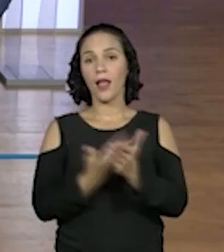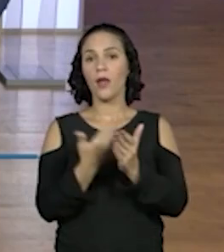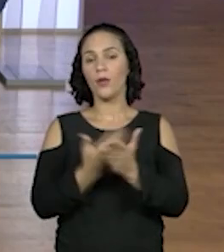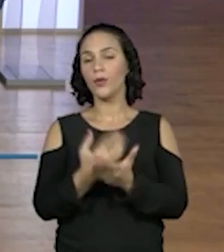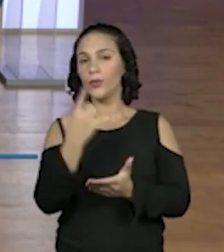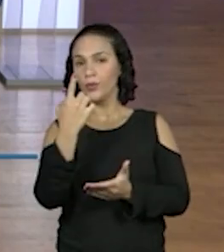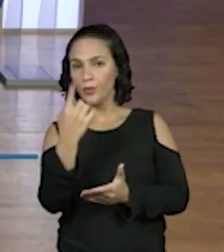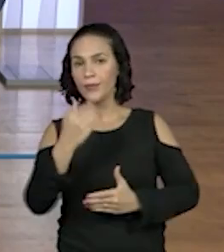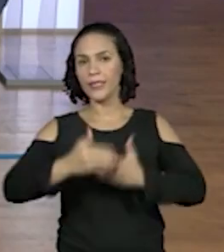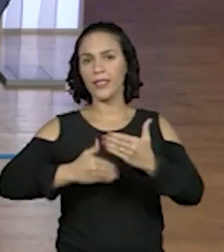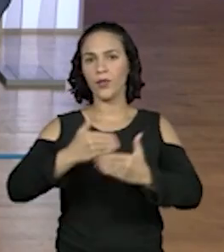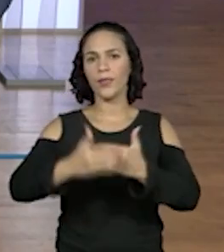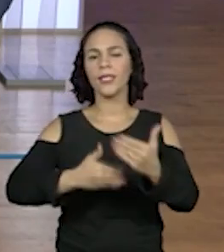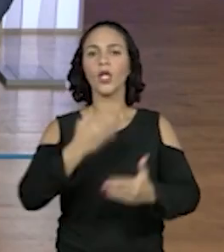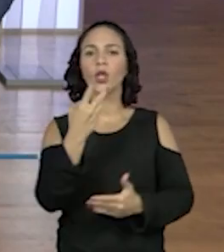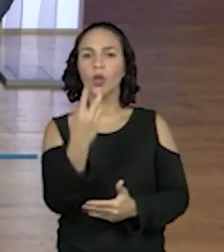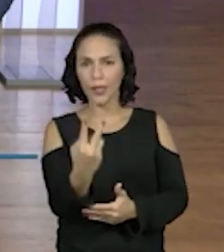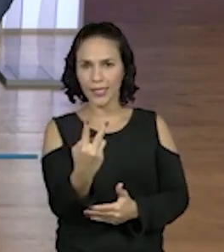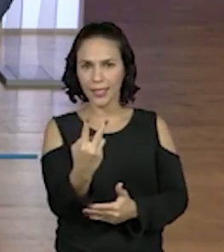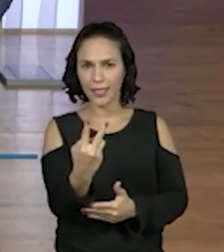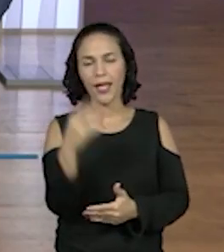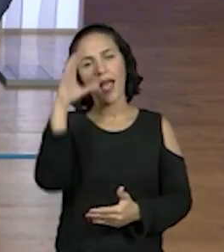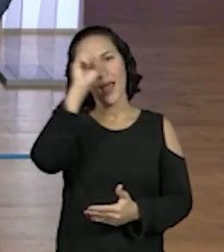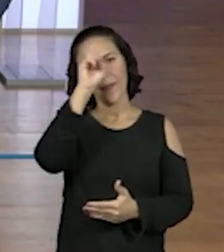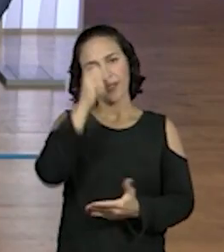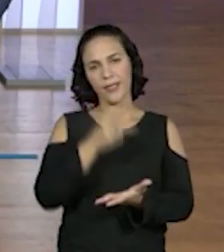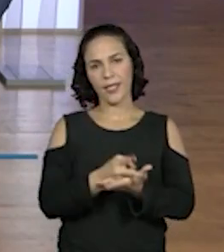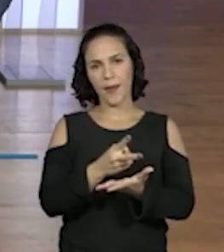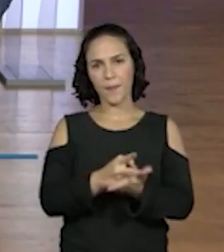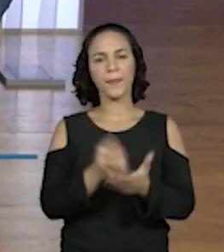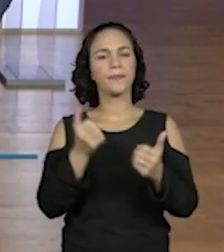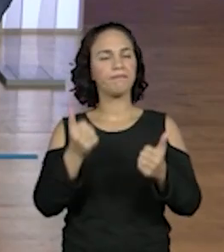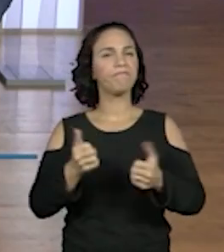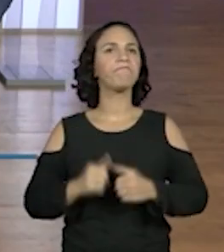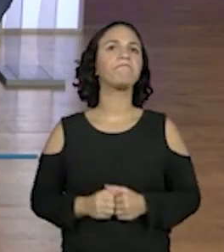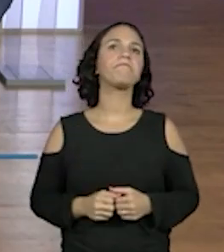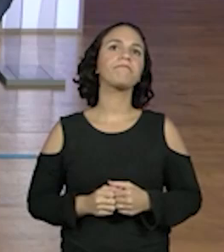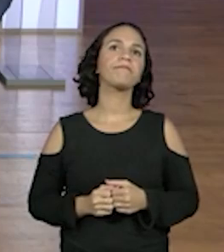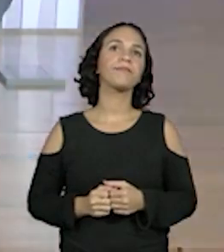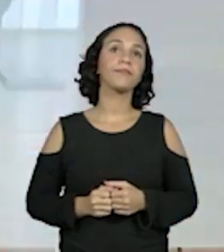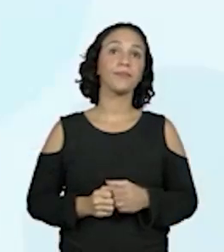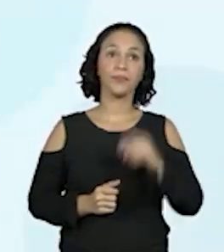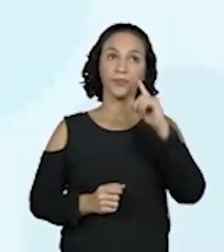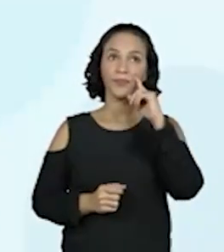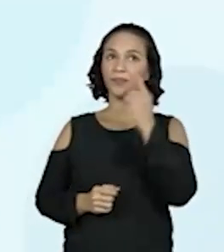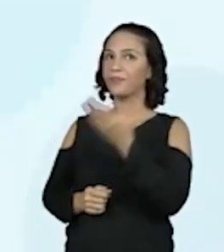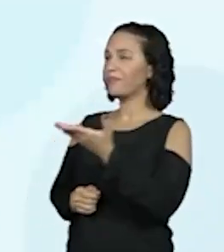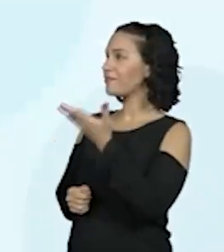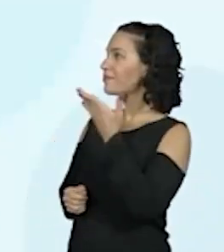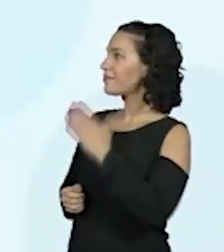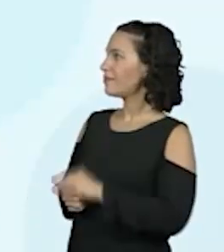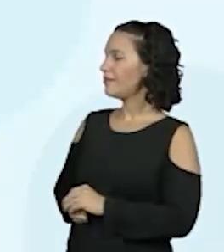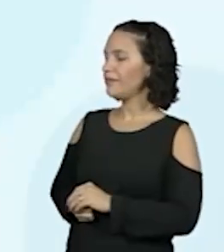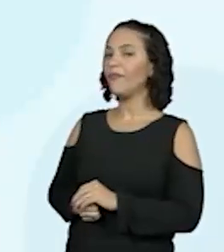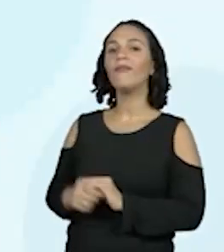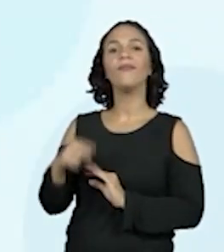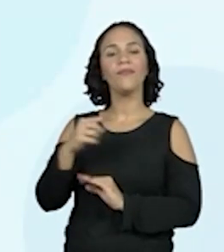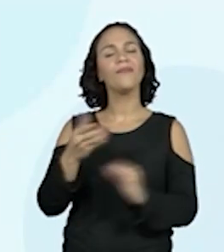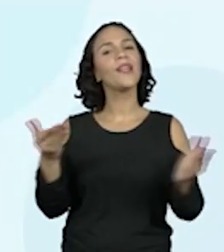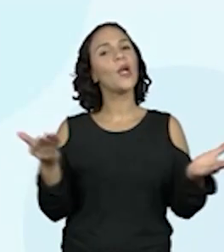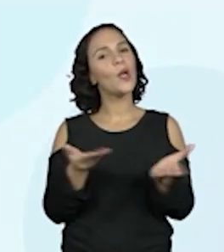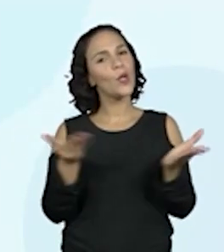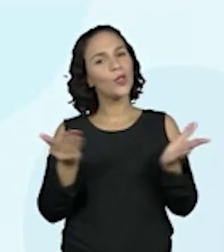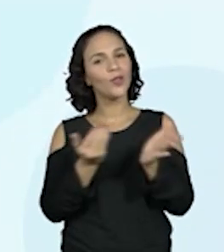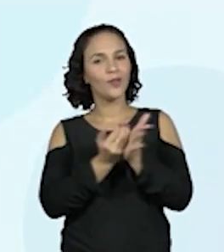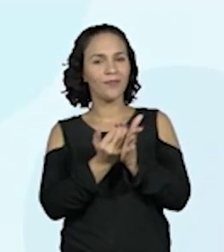Aprender Sempre. Isso aí. Muito boa a dica. Então, nós temos aqui. Nesta sequência,